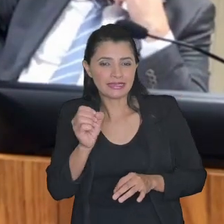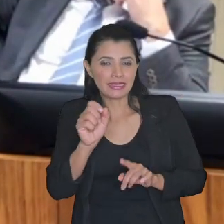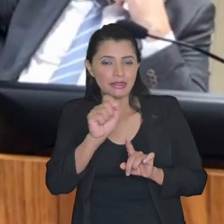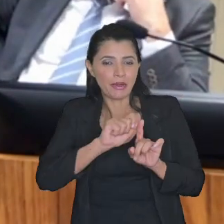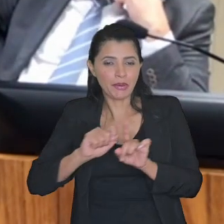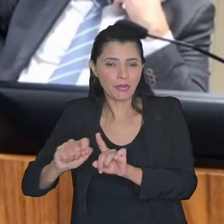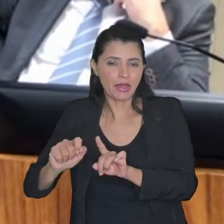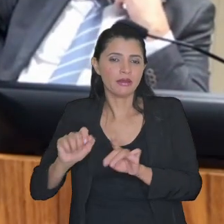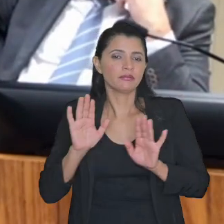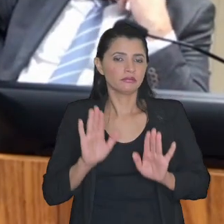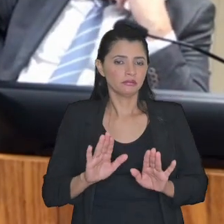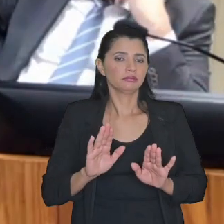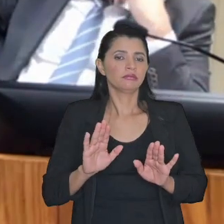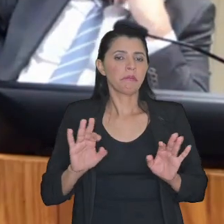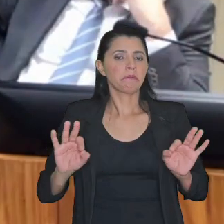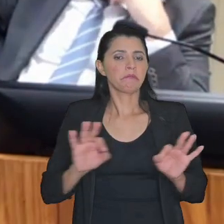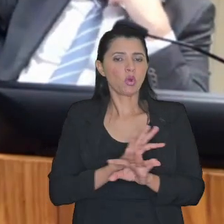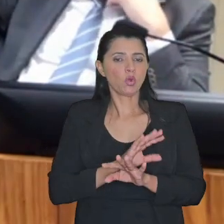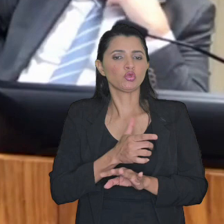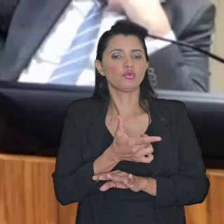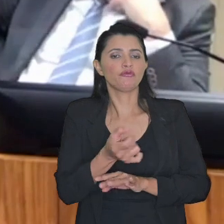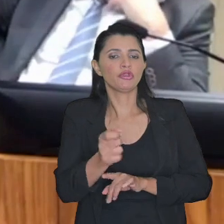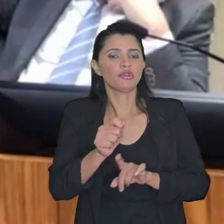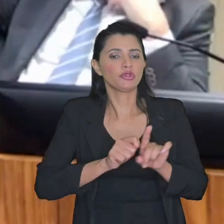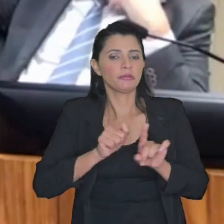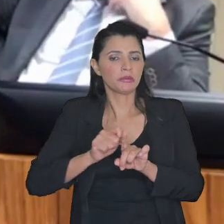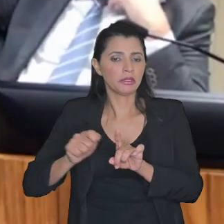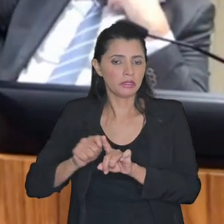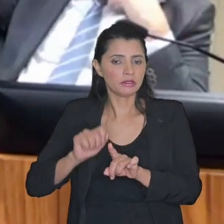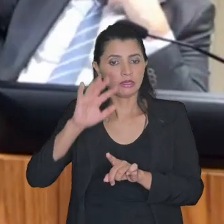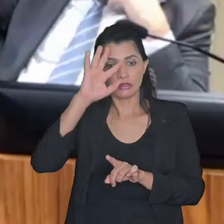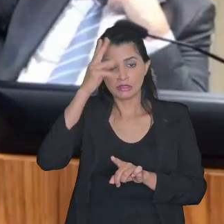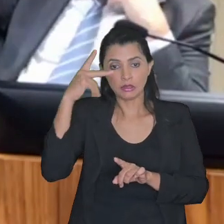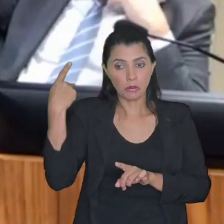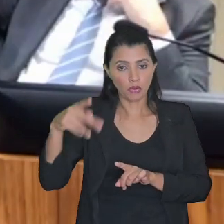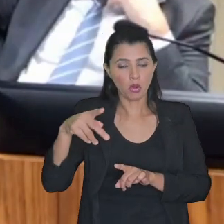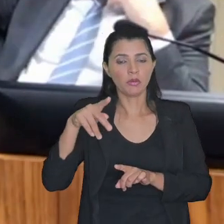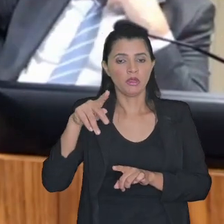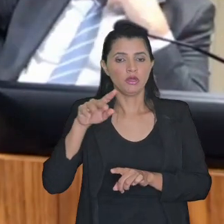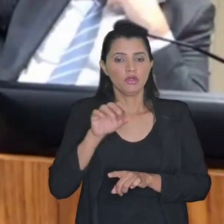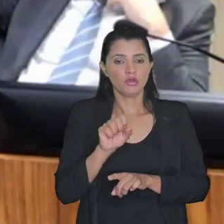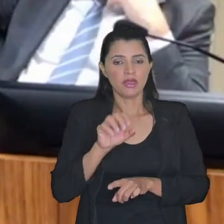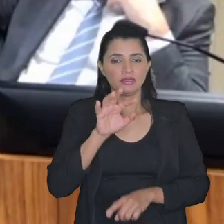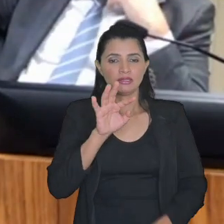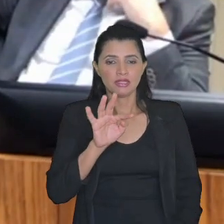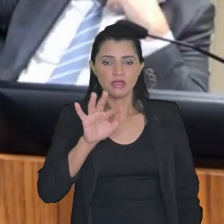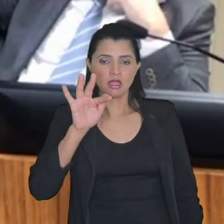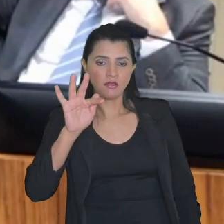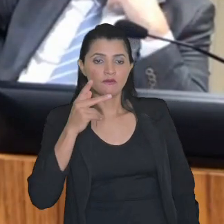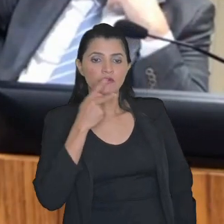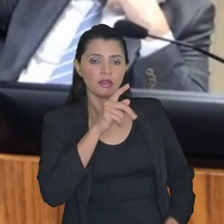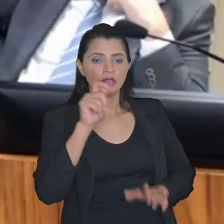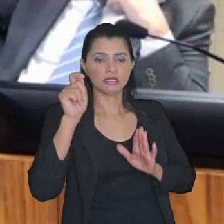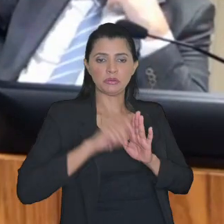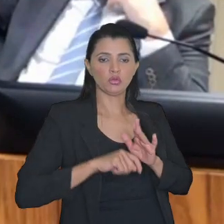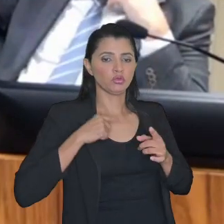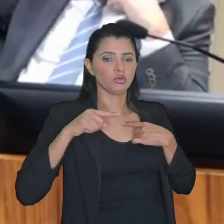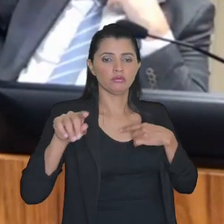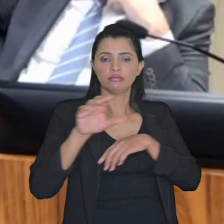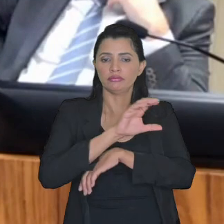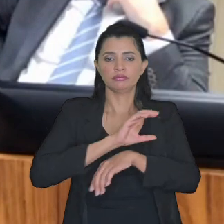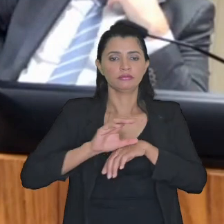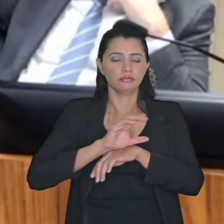meses passados 20 meses sobrevém uma decisão do Supremo que diz esse tributo é inconscional